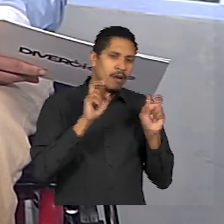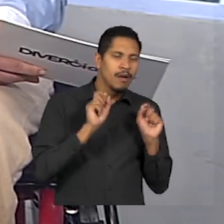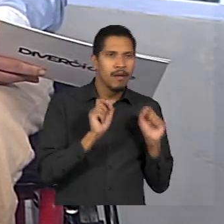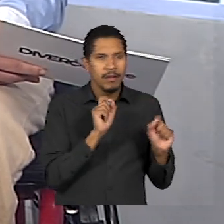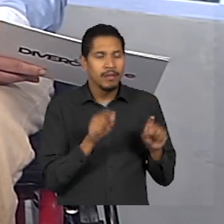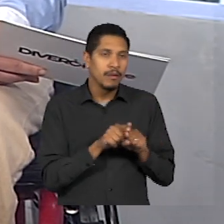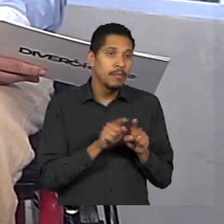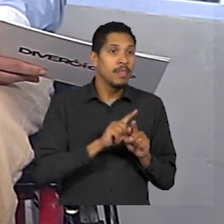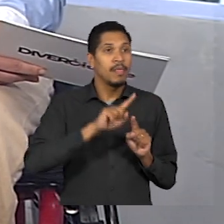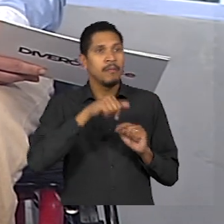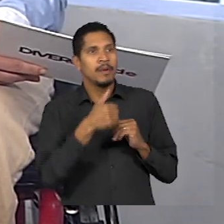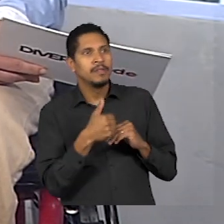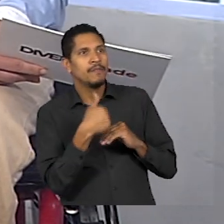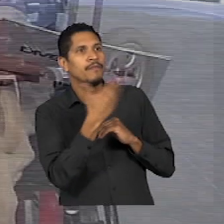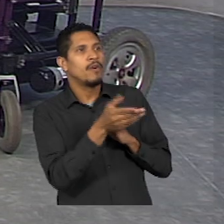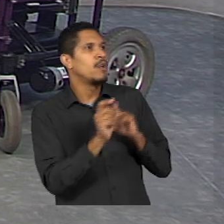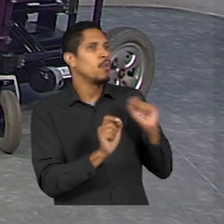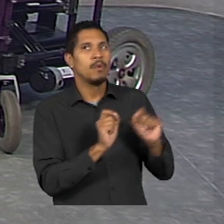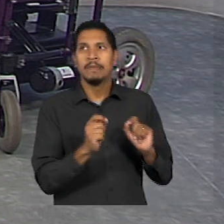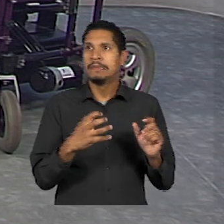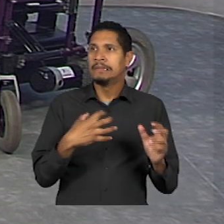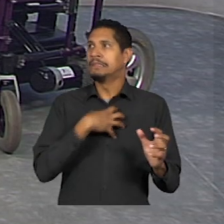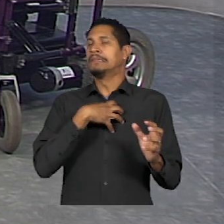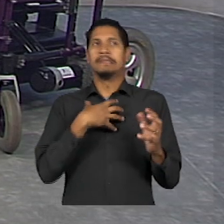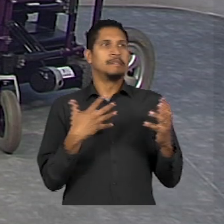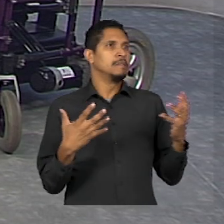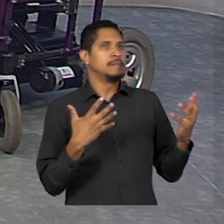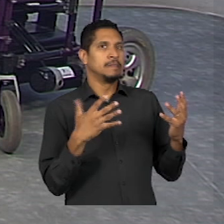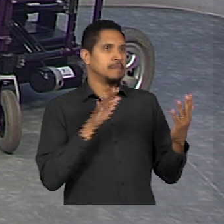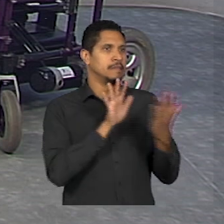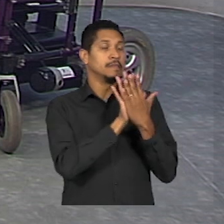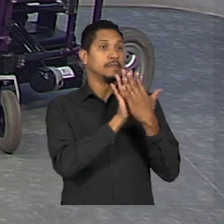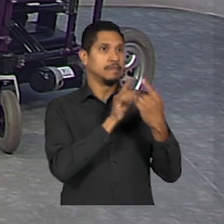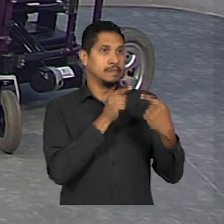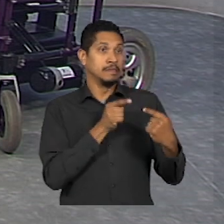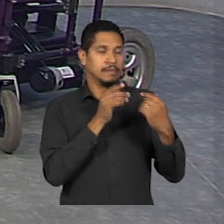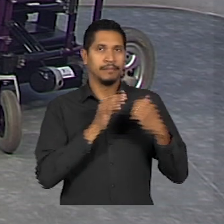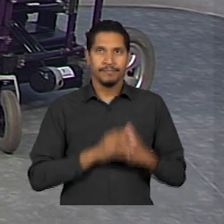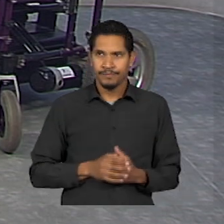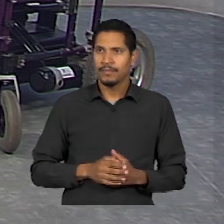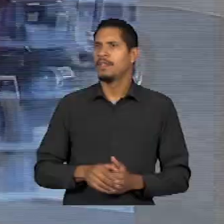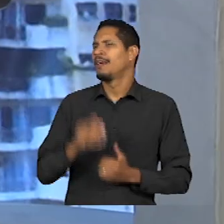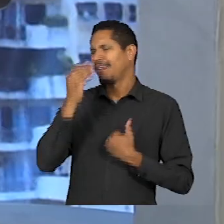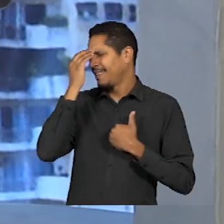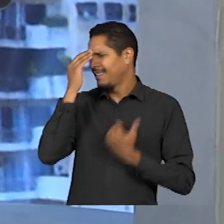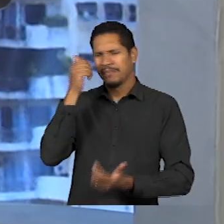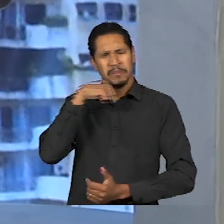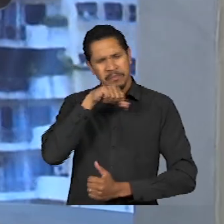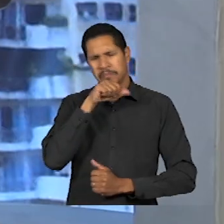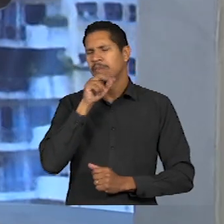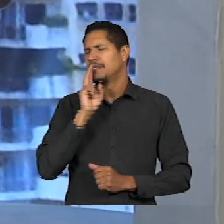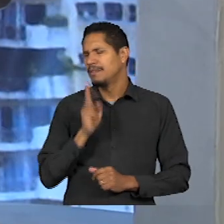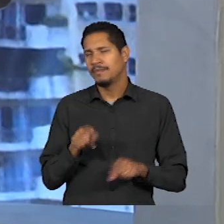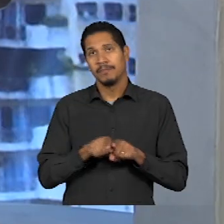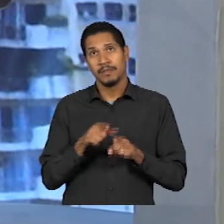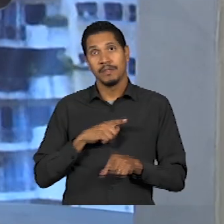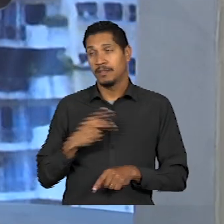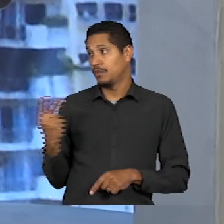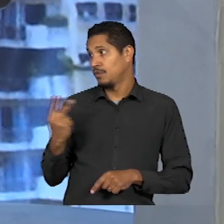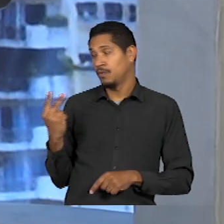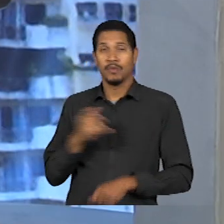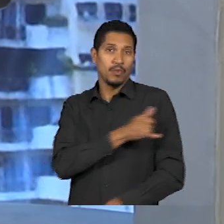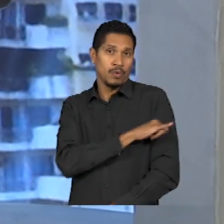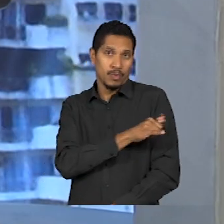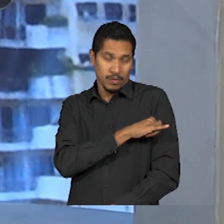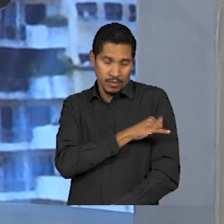quando a gente sai, né? No mundo. Isso eu acho que é uma das coisas que eu tenho que mais agradecer à minha mãe. Eu fui criada por ela, só nós duas no Rio de